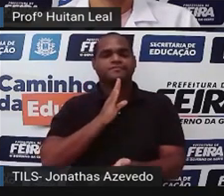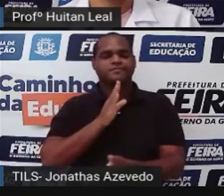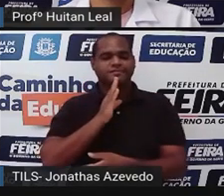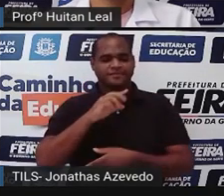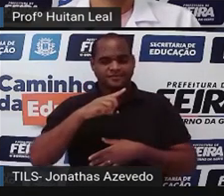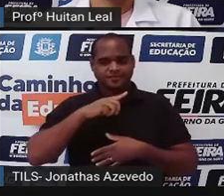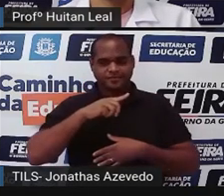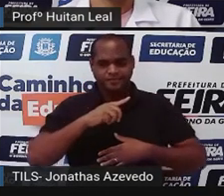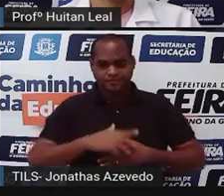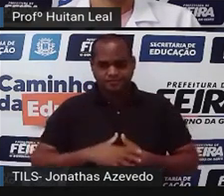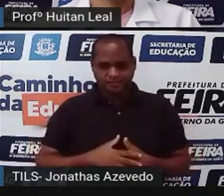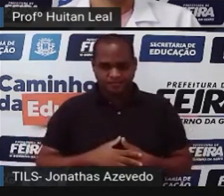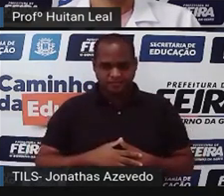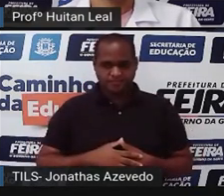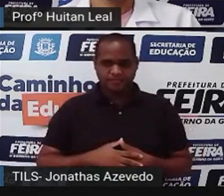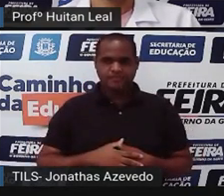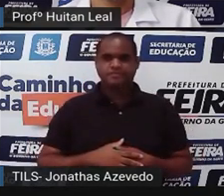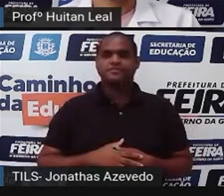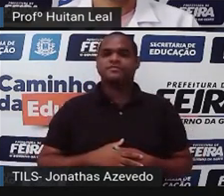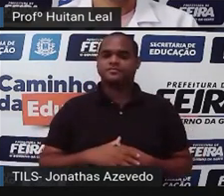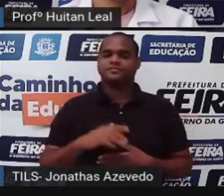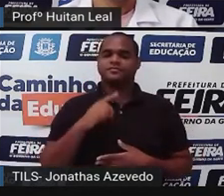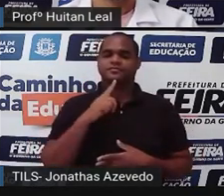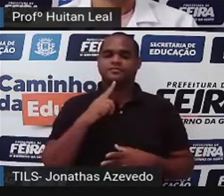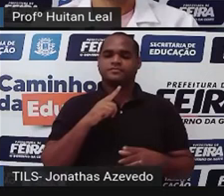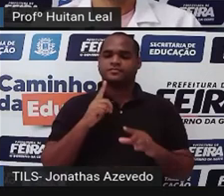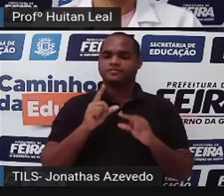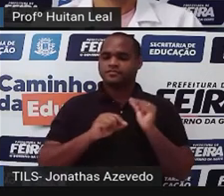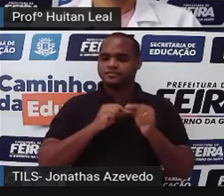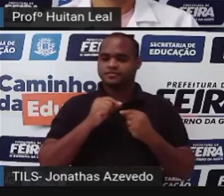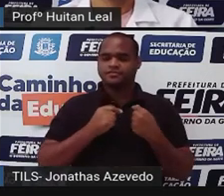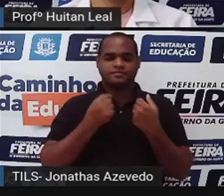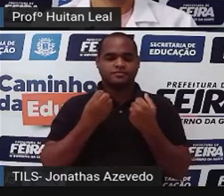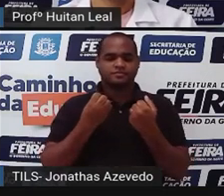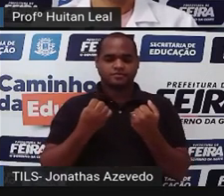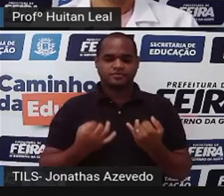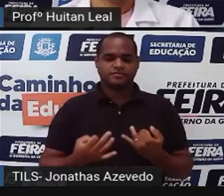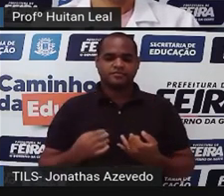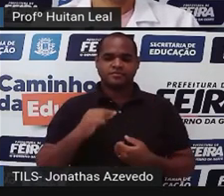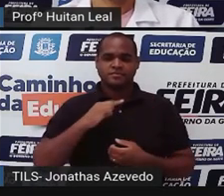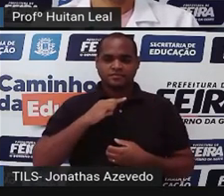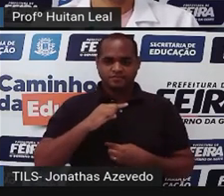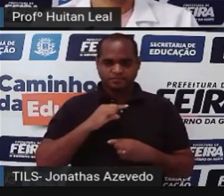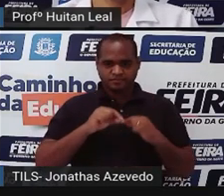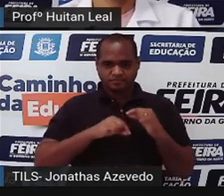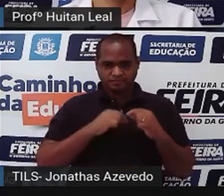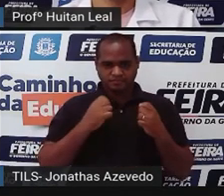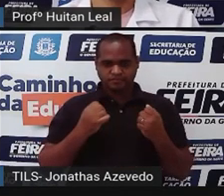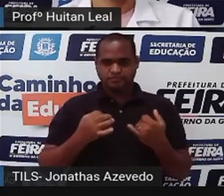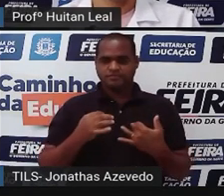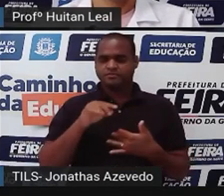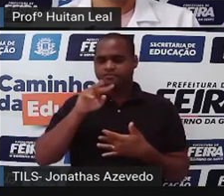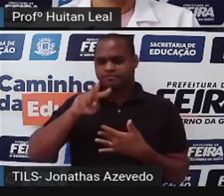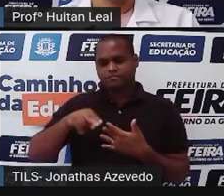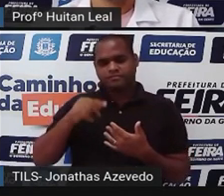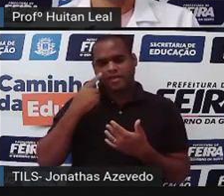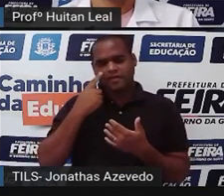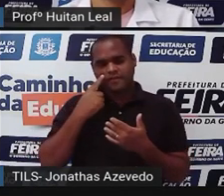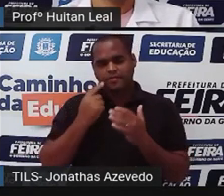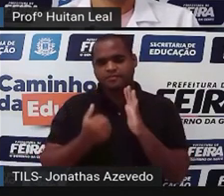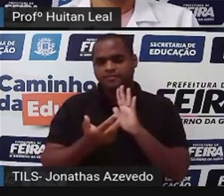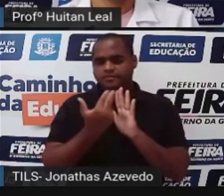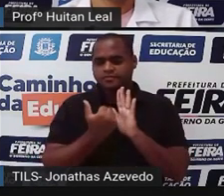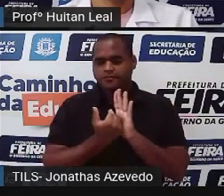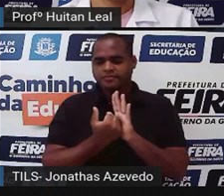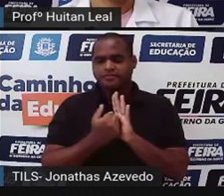hoje vamos falar do conto fantástico. Olha aí o conto fantástico. Observe só essa imagem. Será que